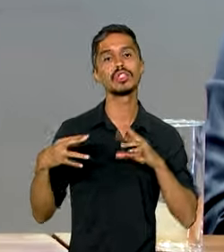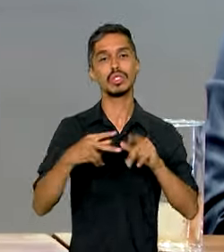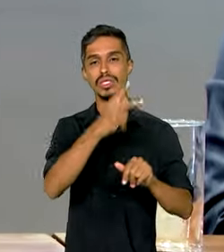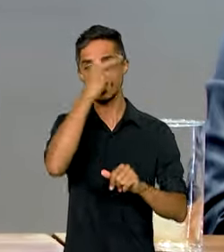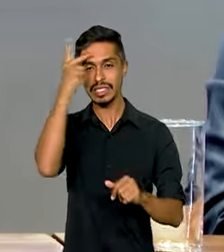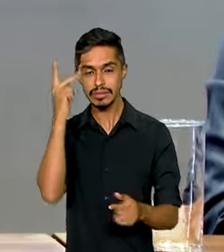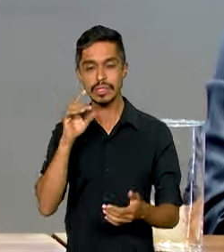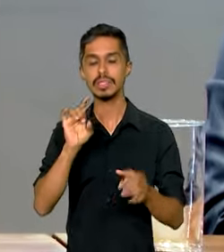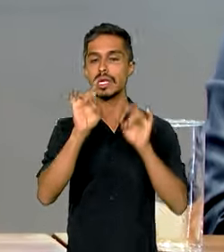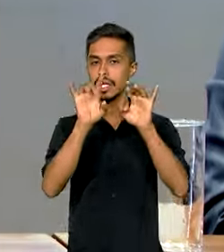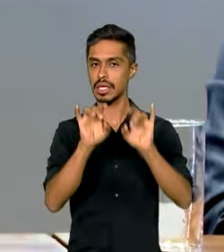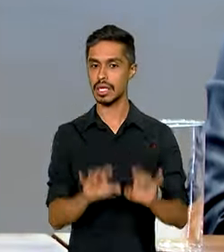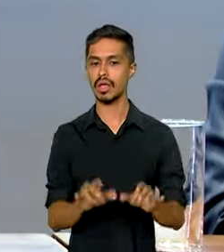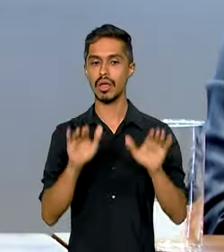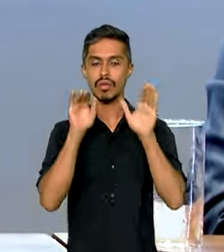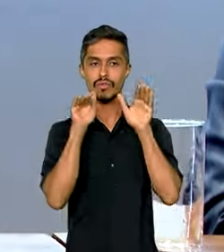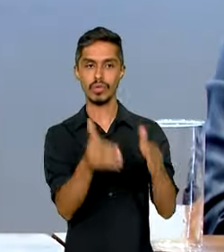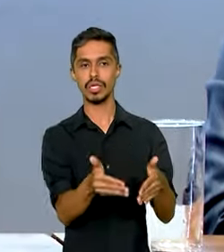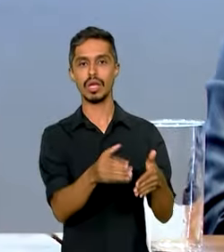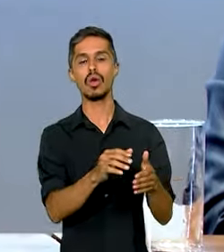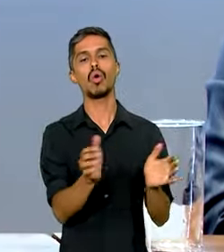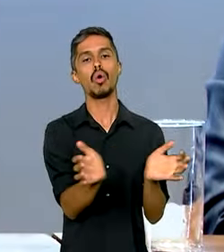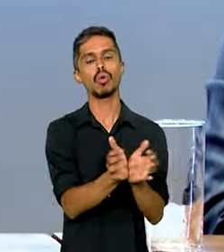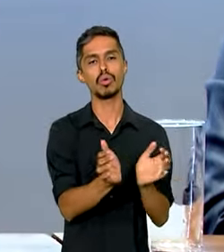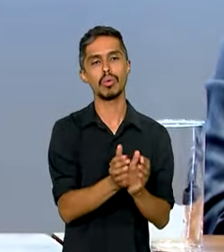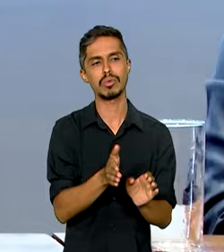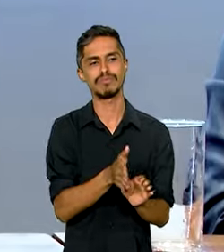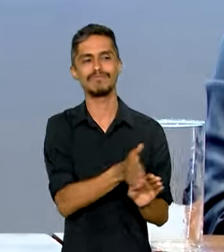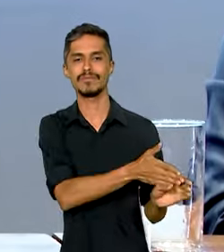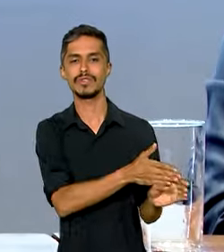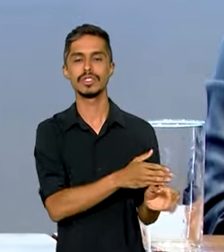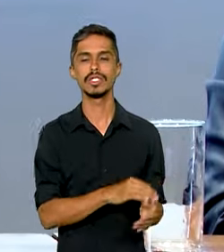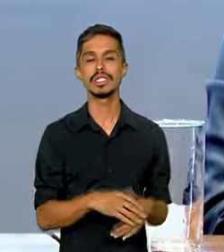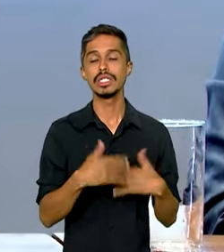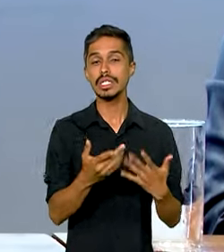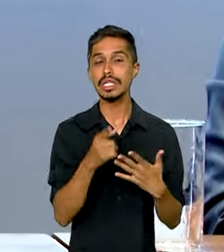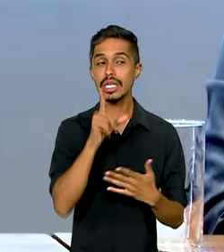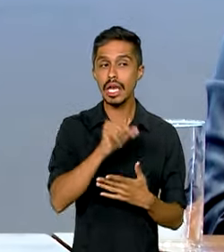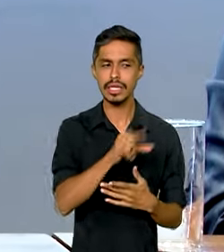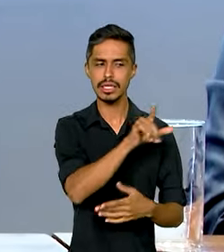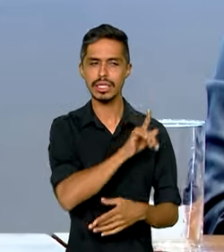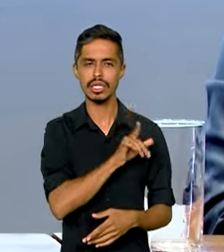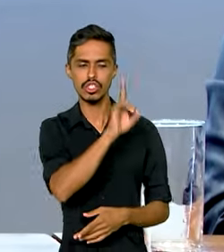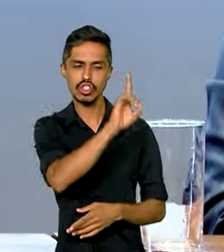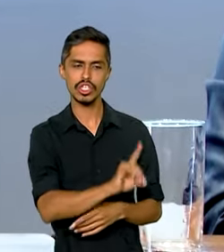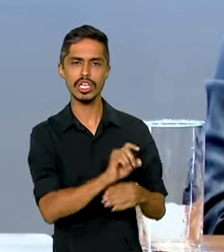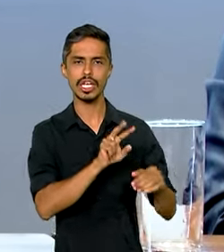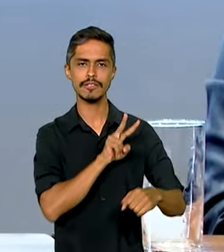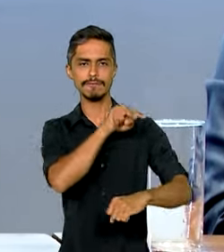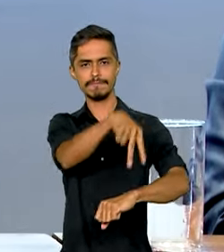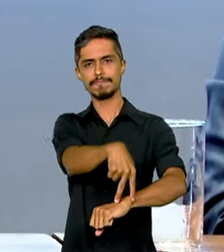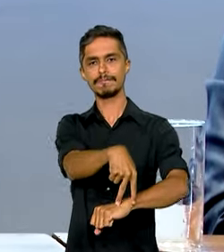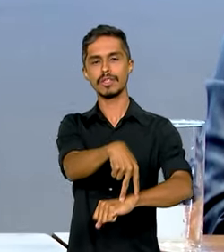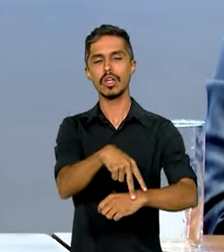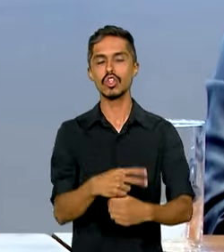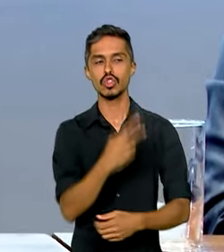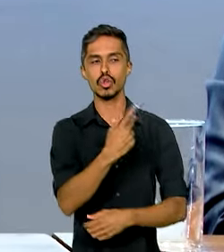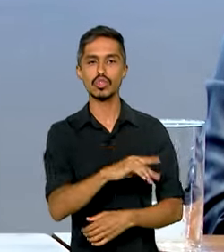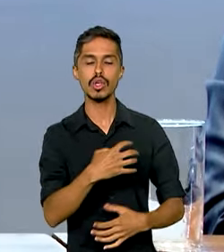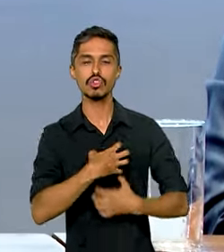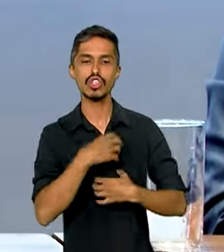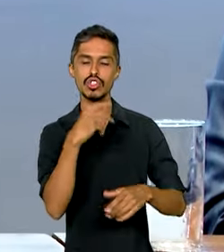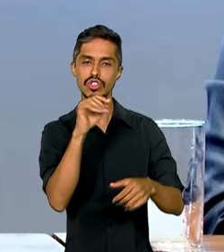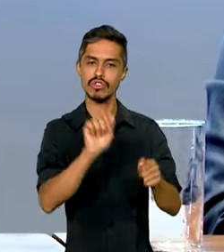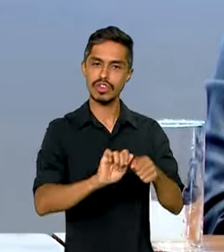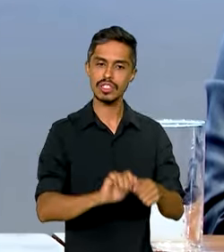pessoas, em especial as pessoas dos grupos marginalizados, que também tenham o direito de serem protagonistas do seu fazer